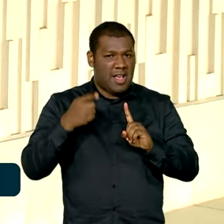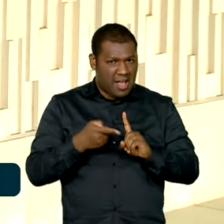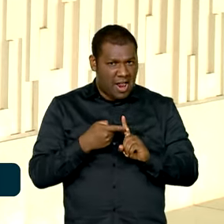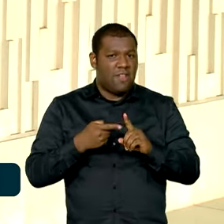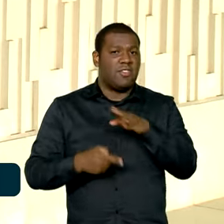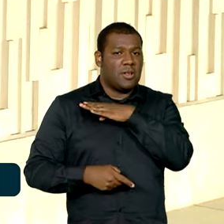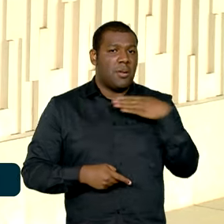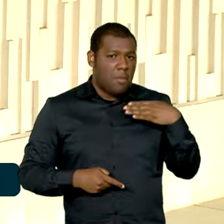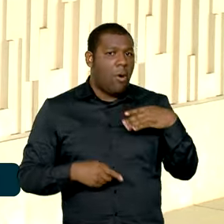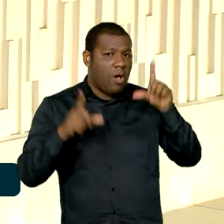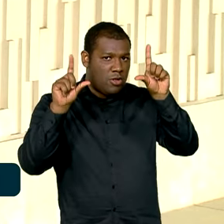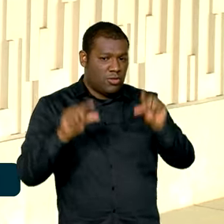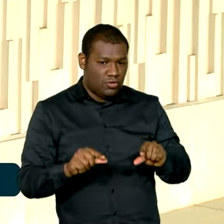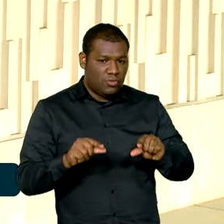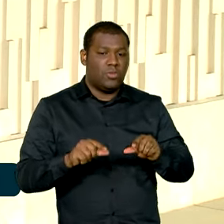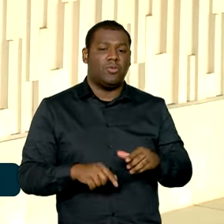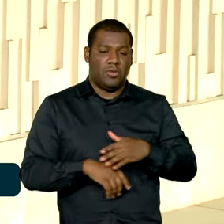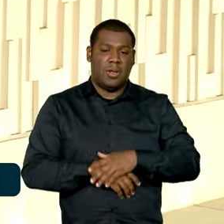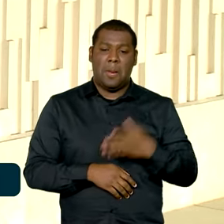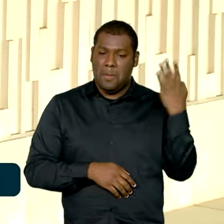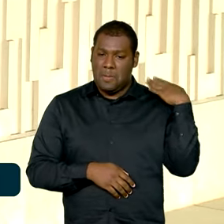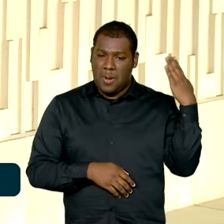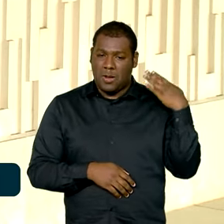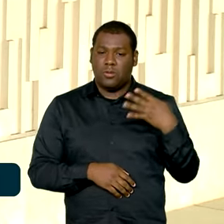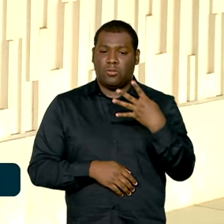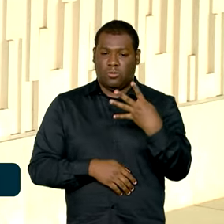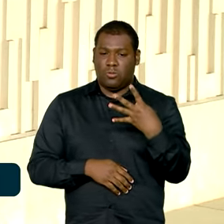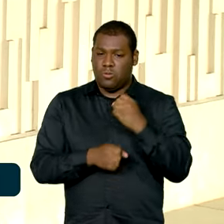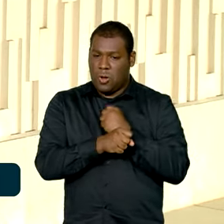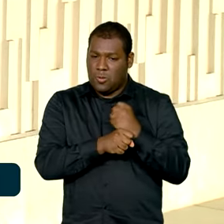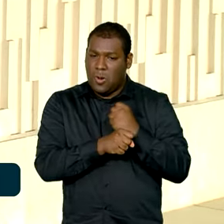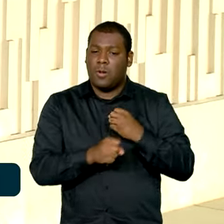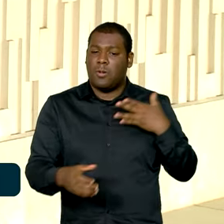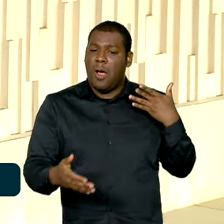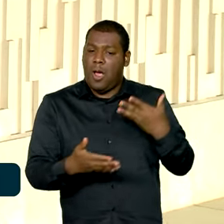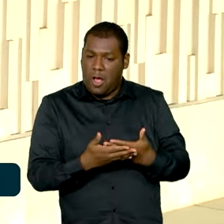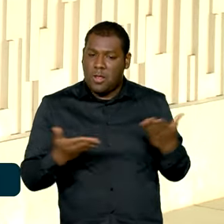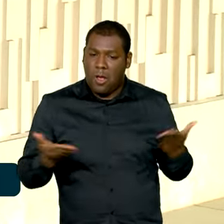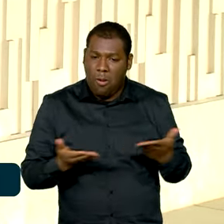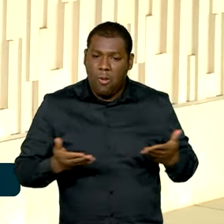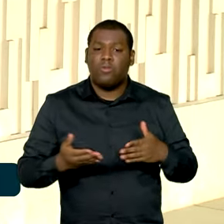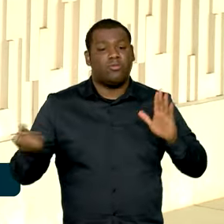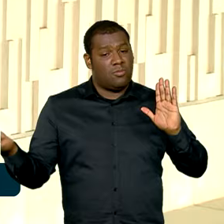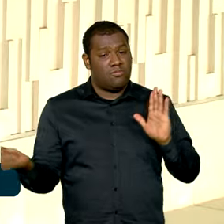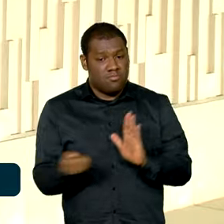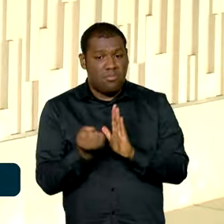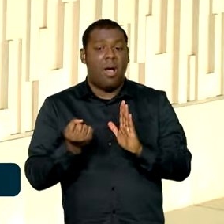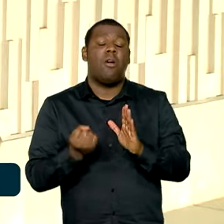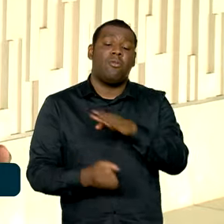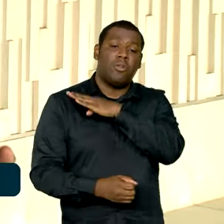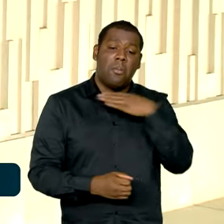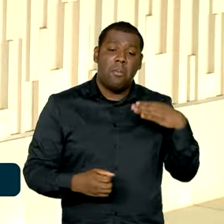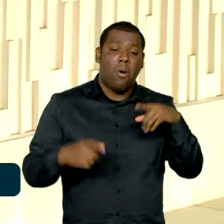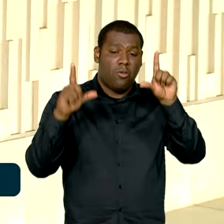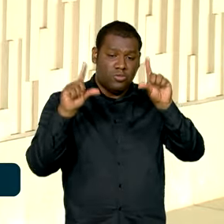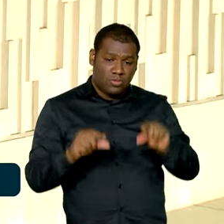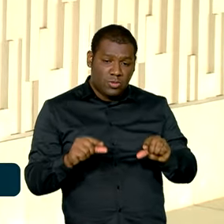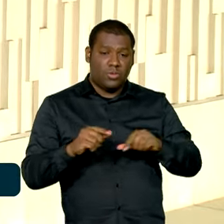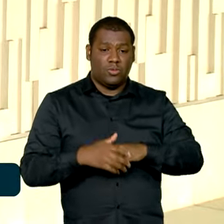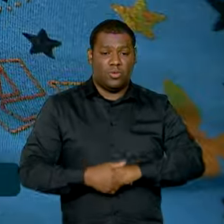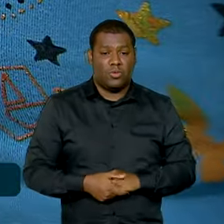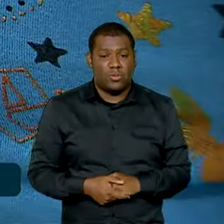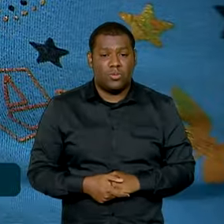últimos quatro anos. Foram 62.641 mortes no ano